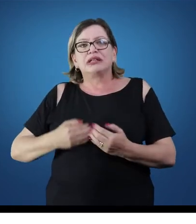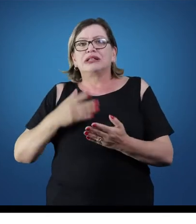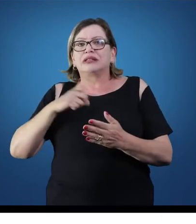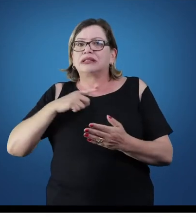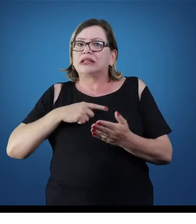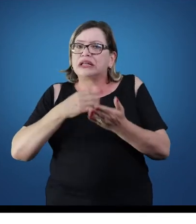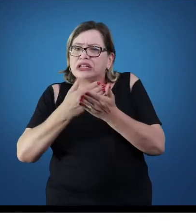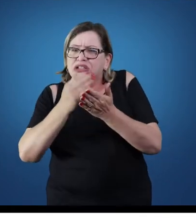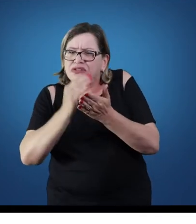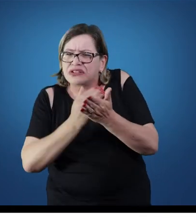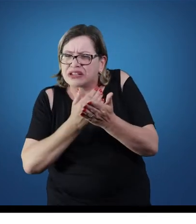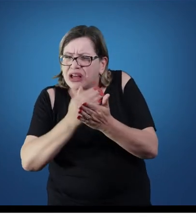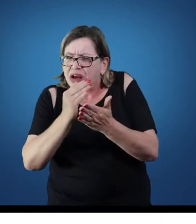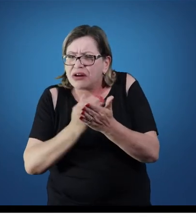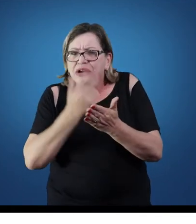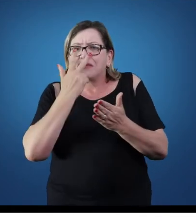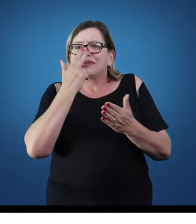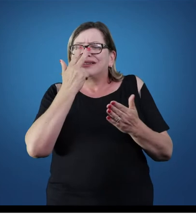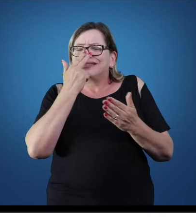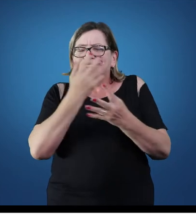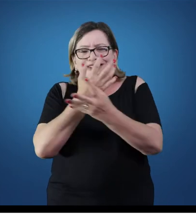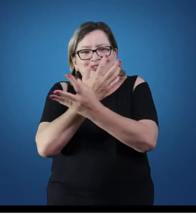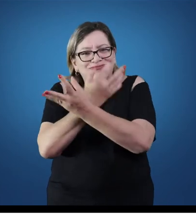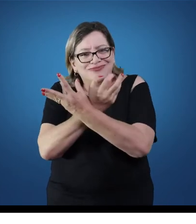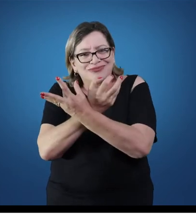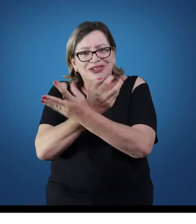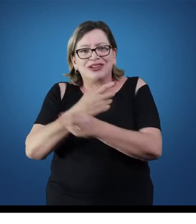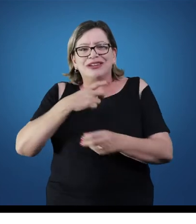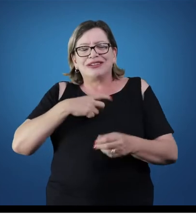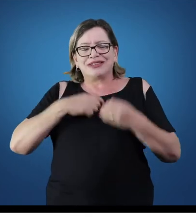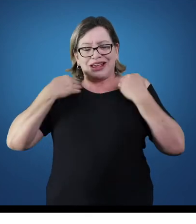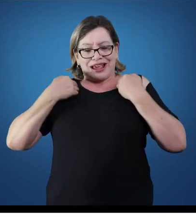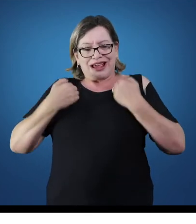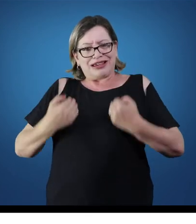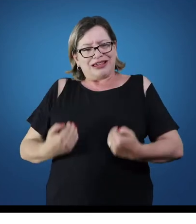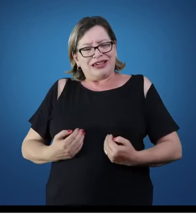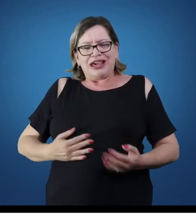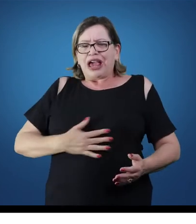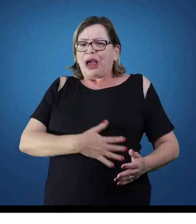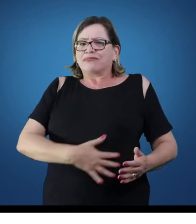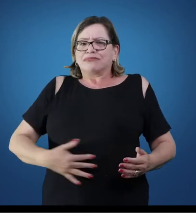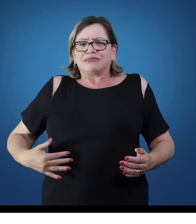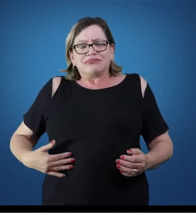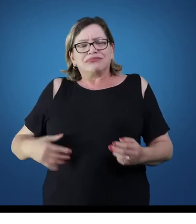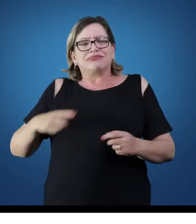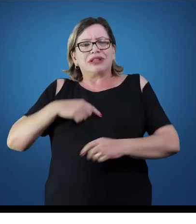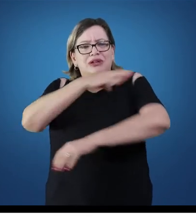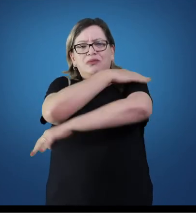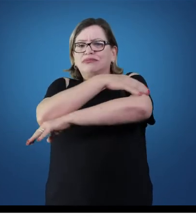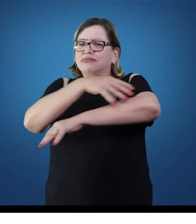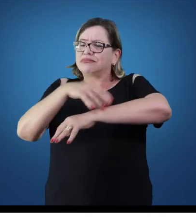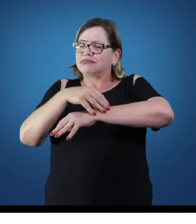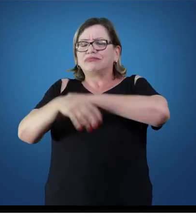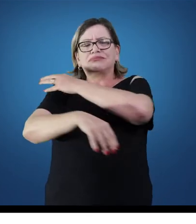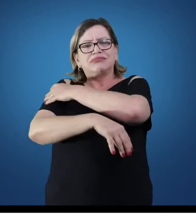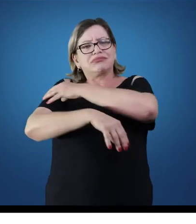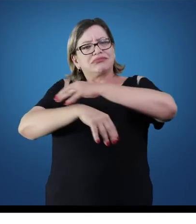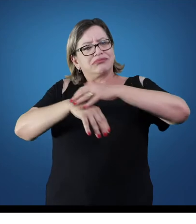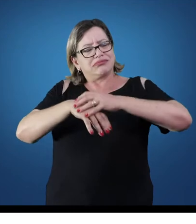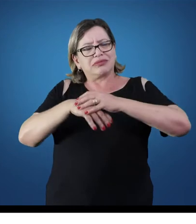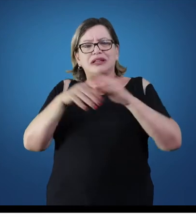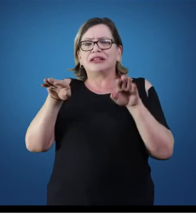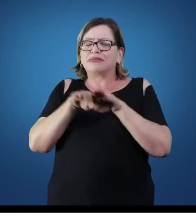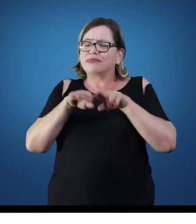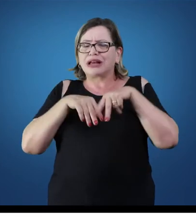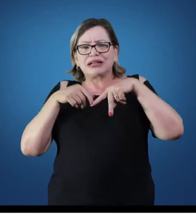viu lá no sistema esquelético. Então vamos ter músculos da região do tronco, da região do abdômen, dos membros superiores livres, do membro